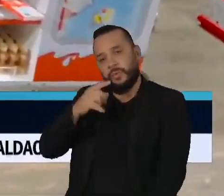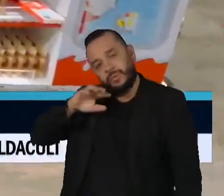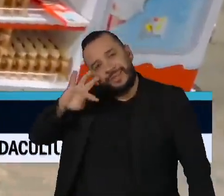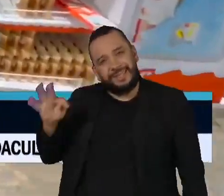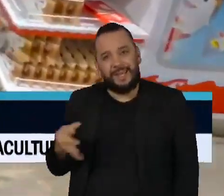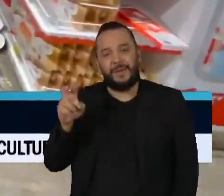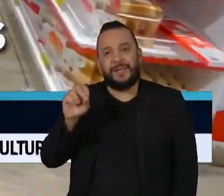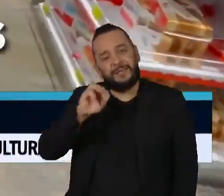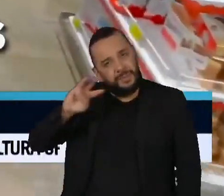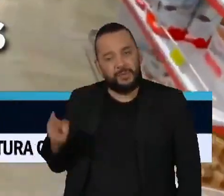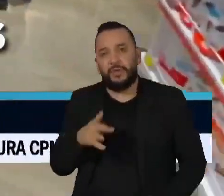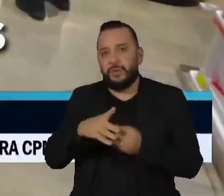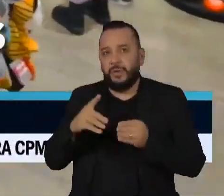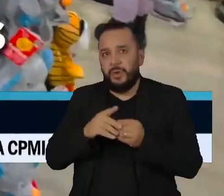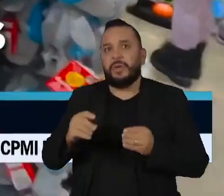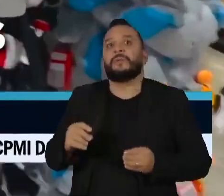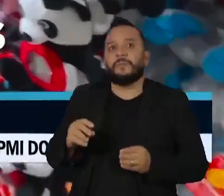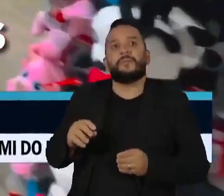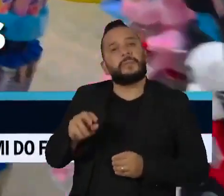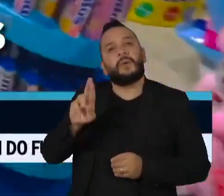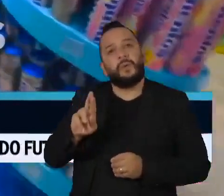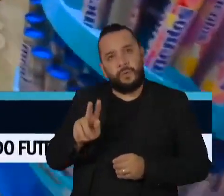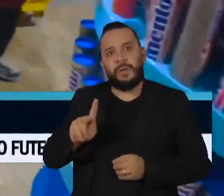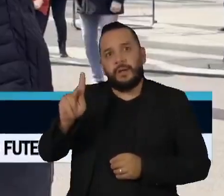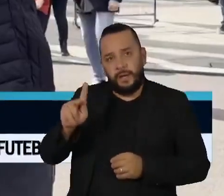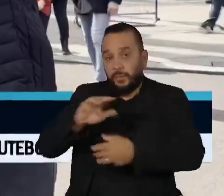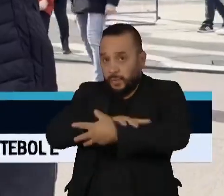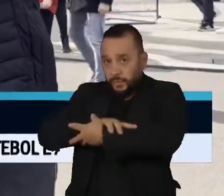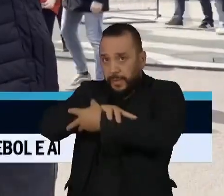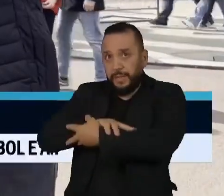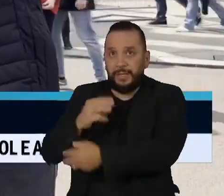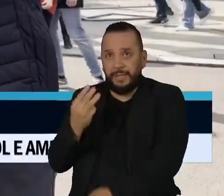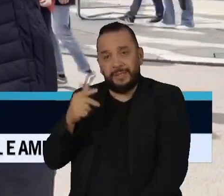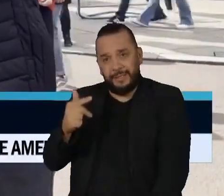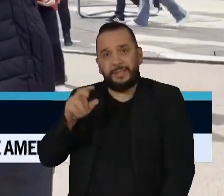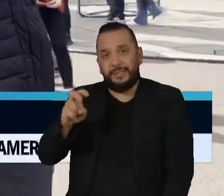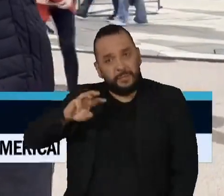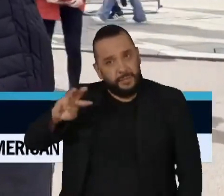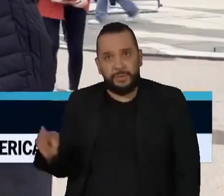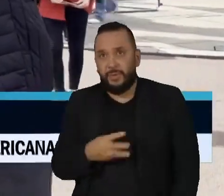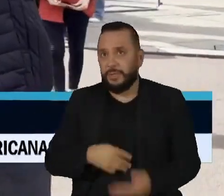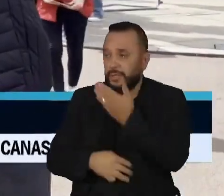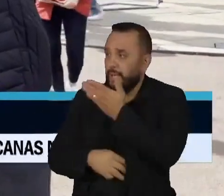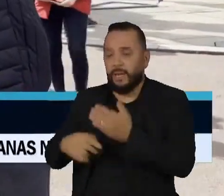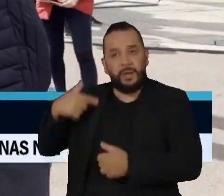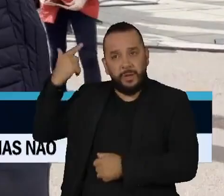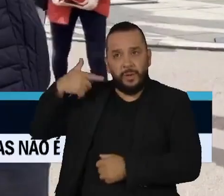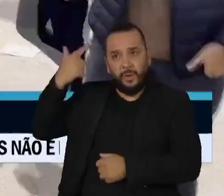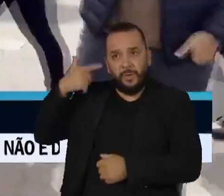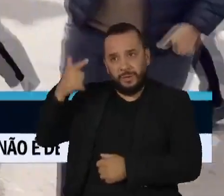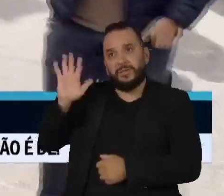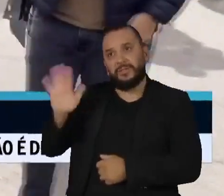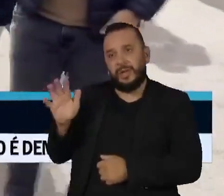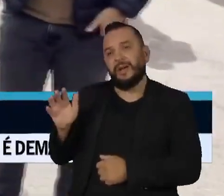Na União Europeia, os gastos somaram 375 bilhões. O Renan e a Gisele começaram por Londres, o tour que vão fazer pela